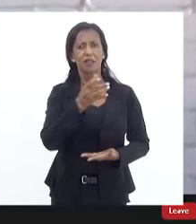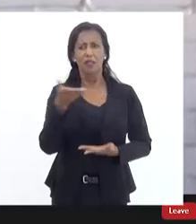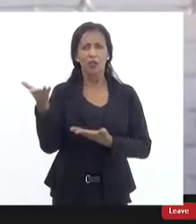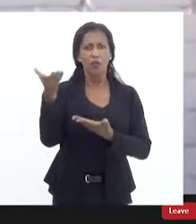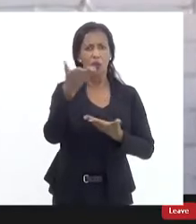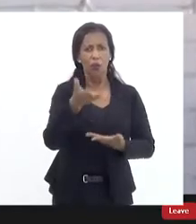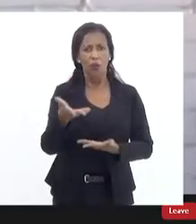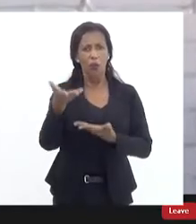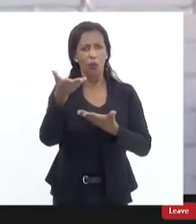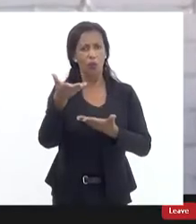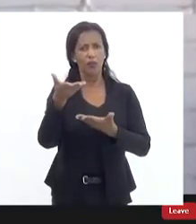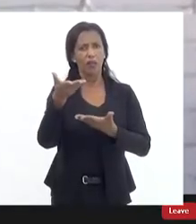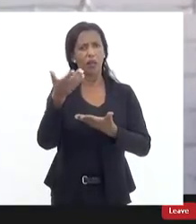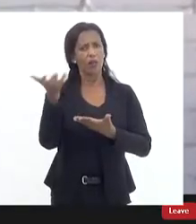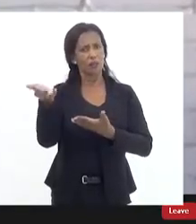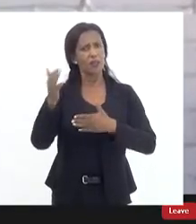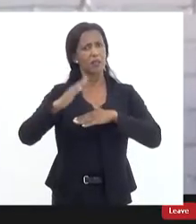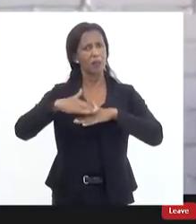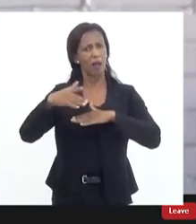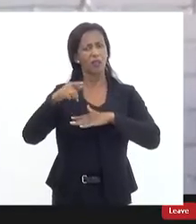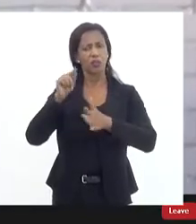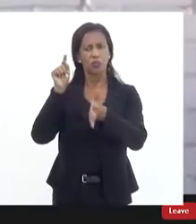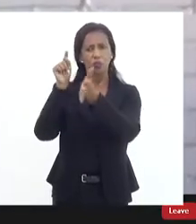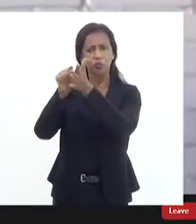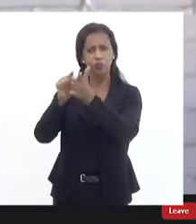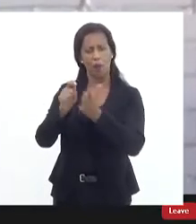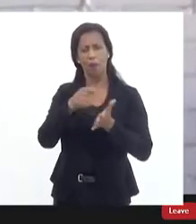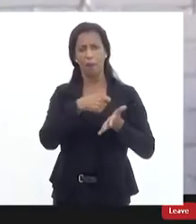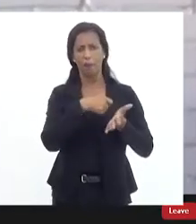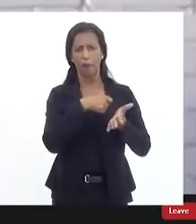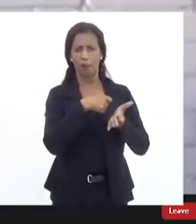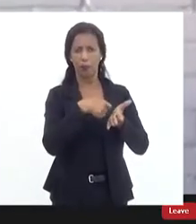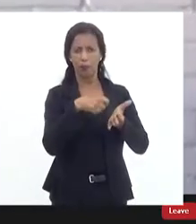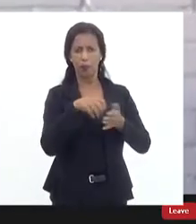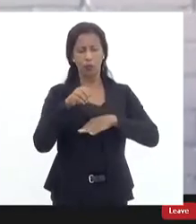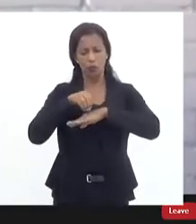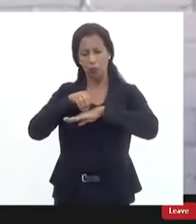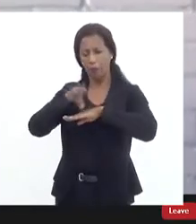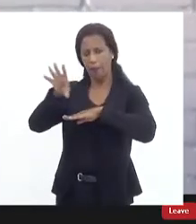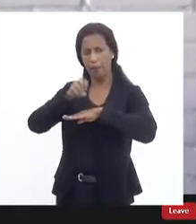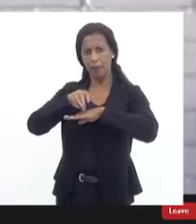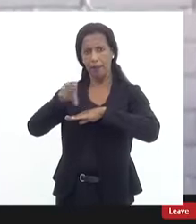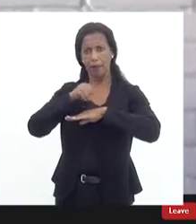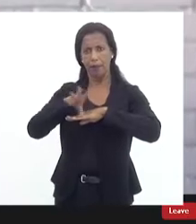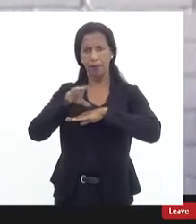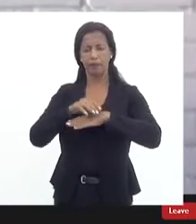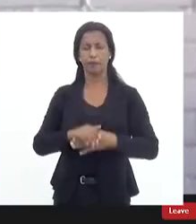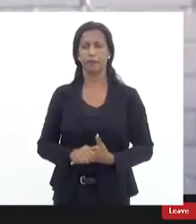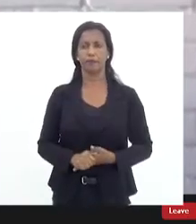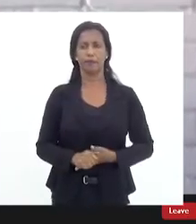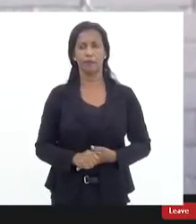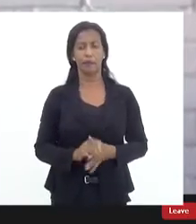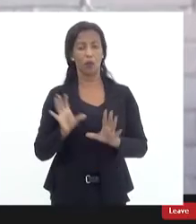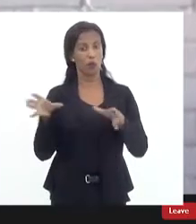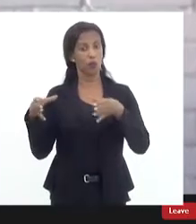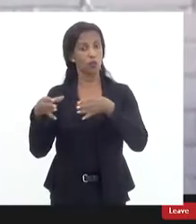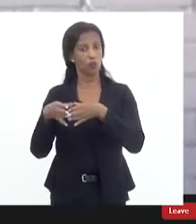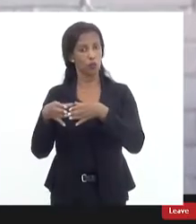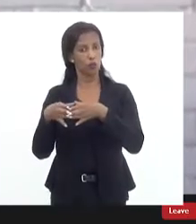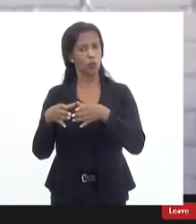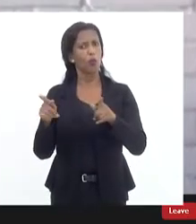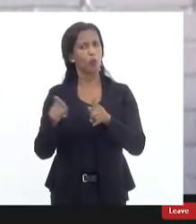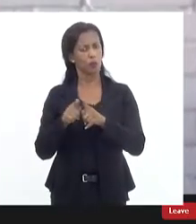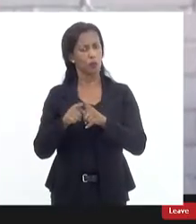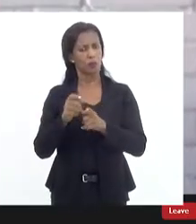convidados queiram enviar demais contribuições por escrito para nosso nosso grupo também será